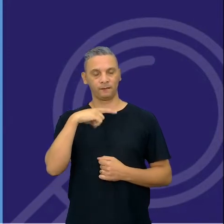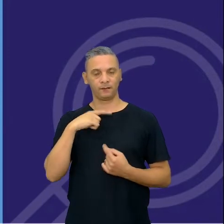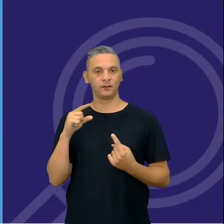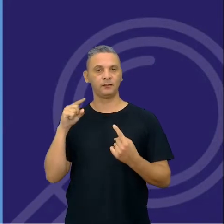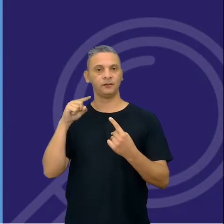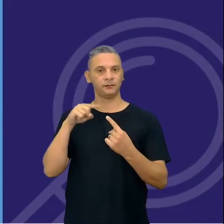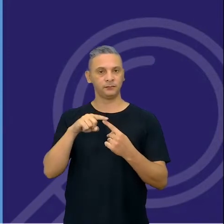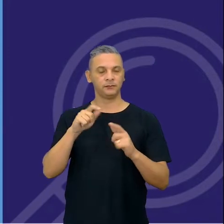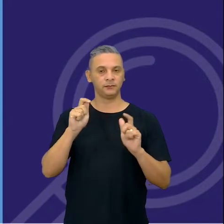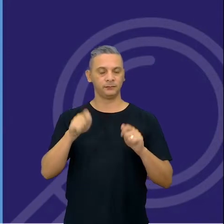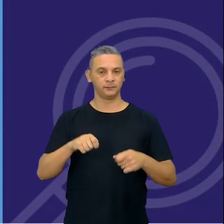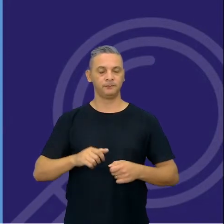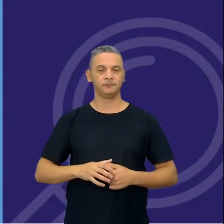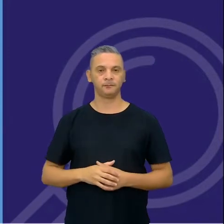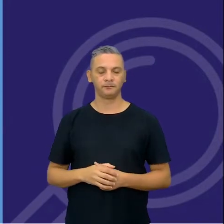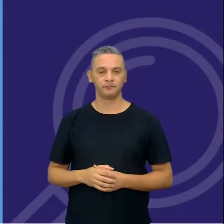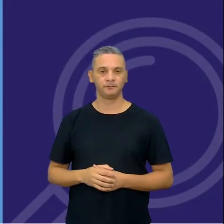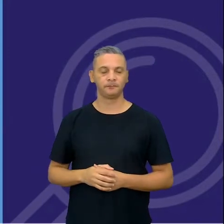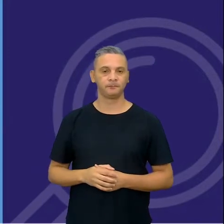fundamental nesse momento.